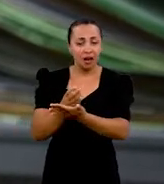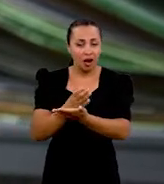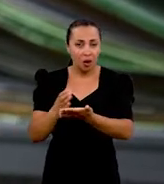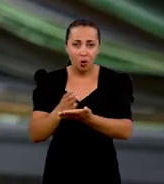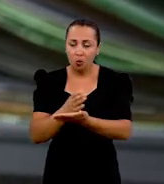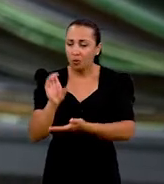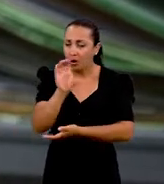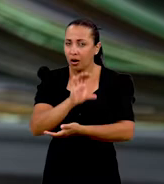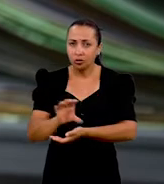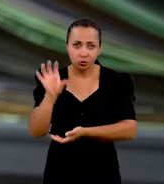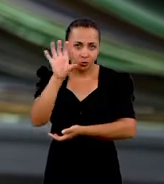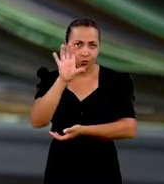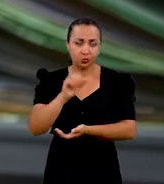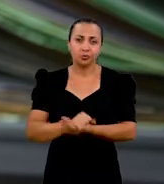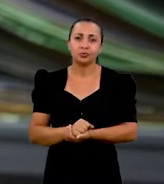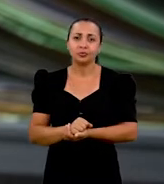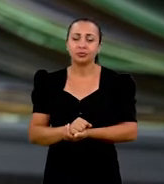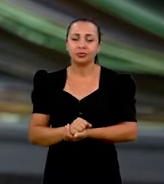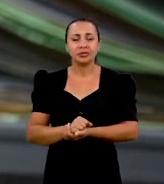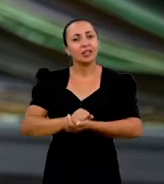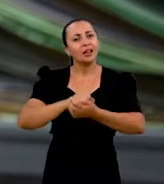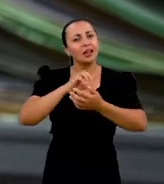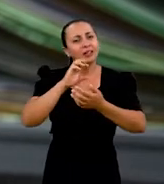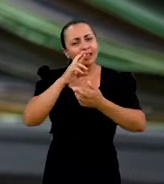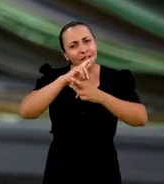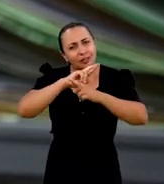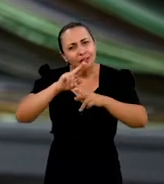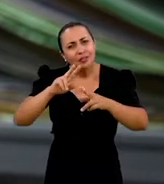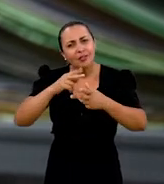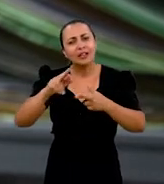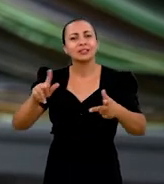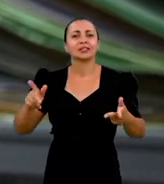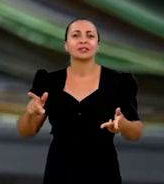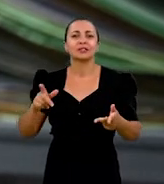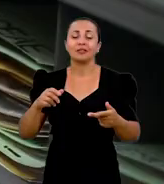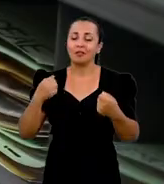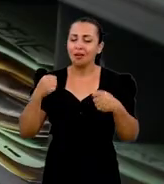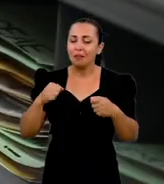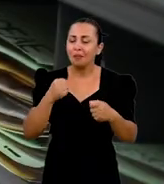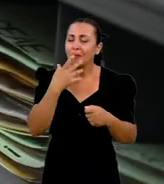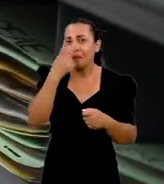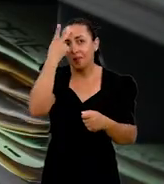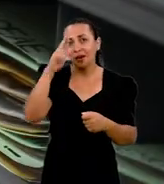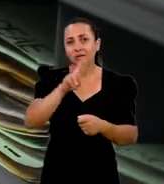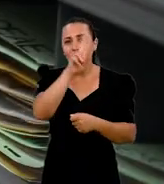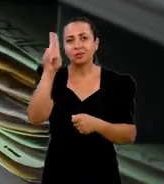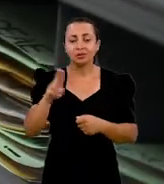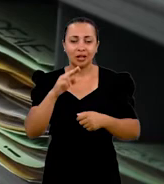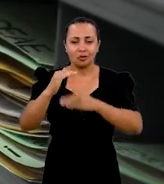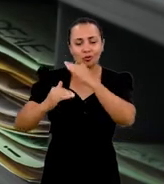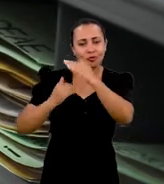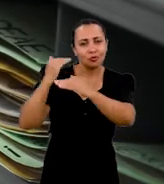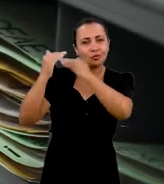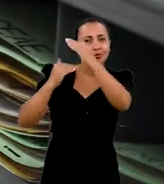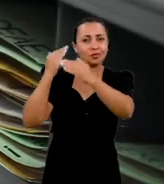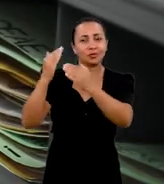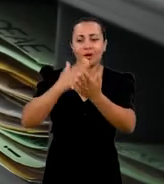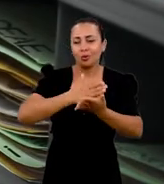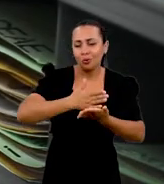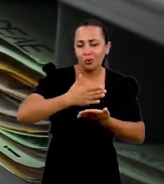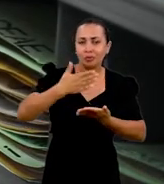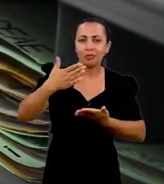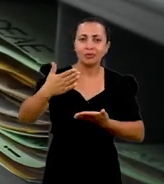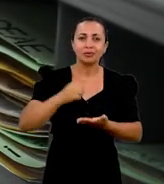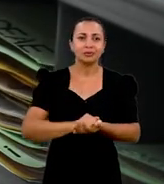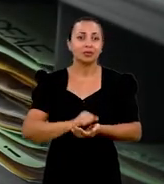determinado local. E essa diversidade, ela vai servir para diversos dados que podem ser gerados a partir dela.